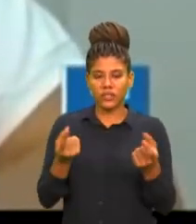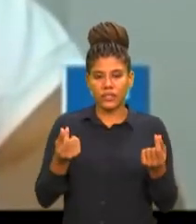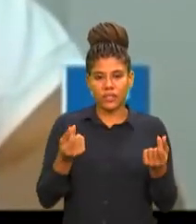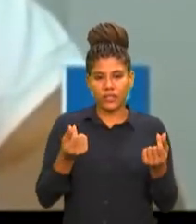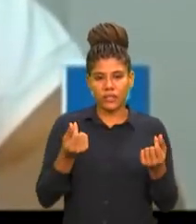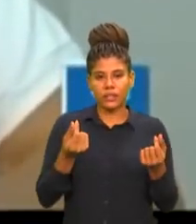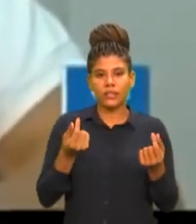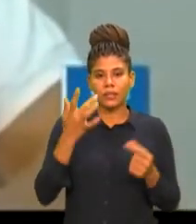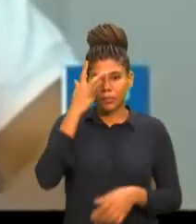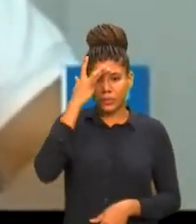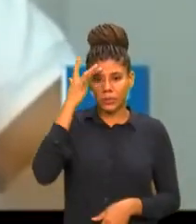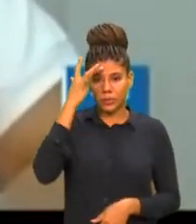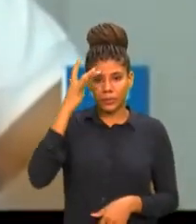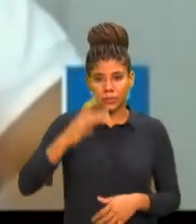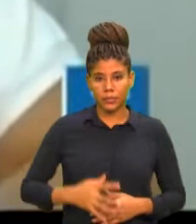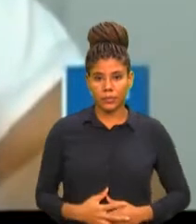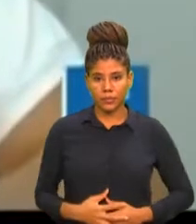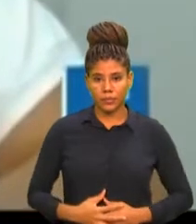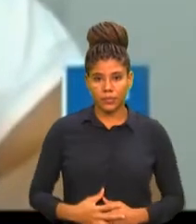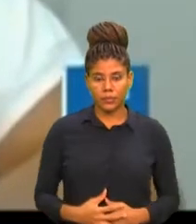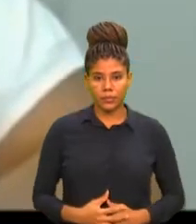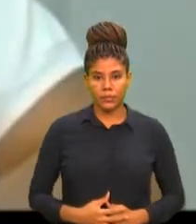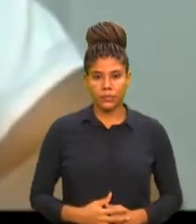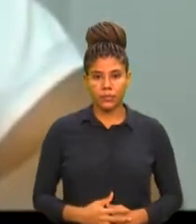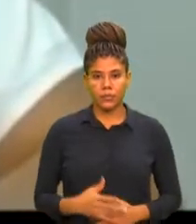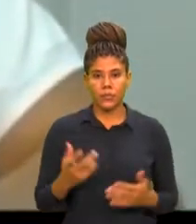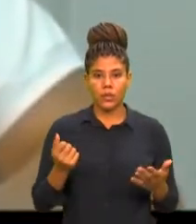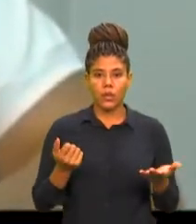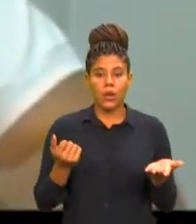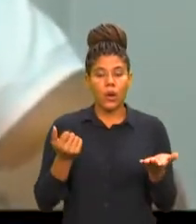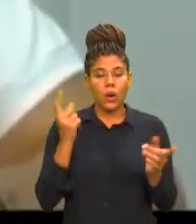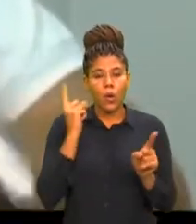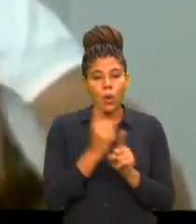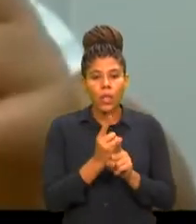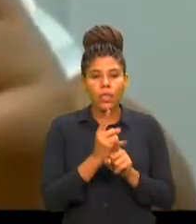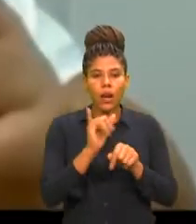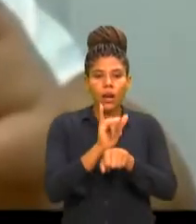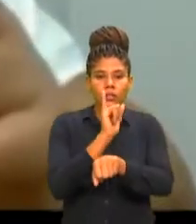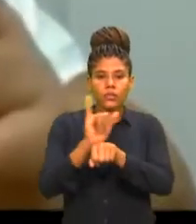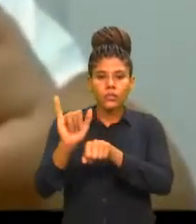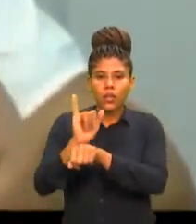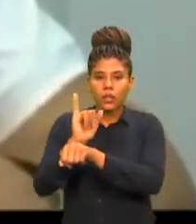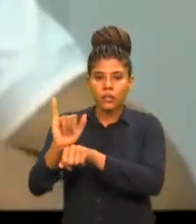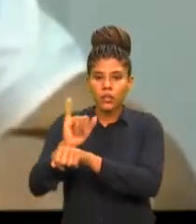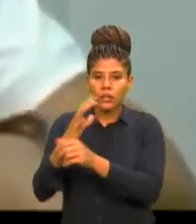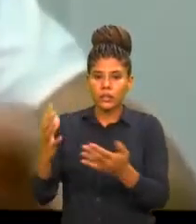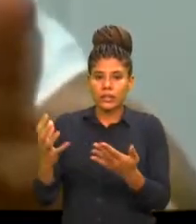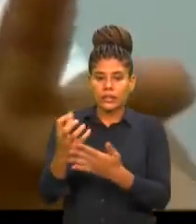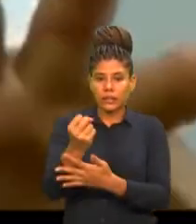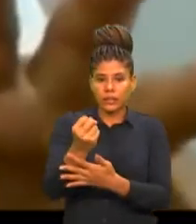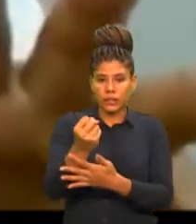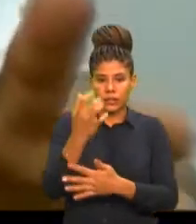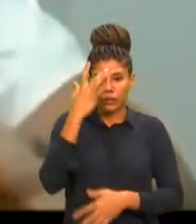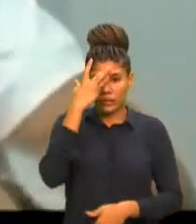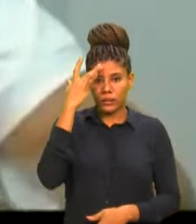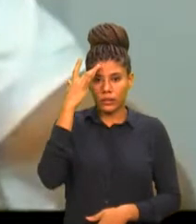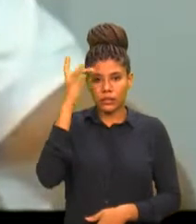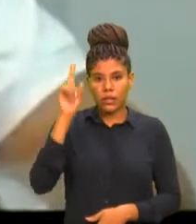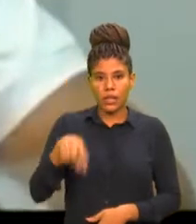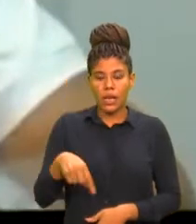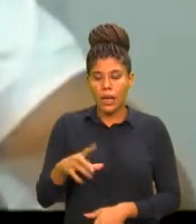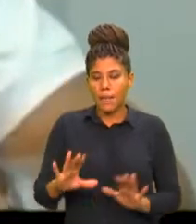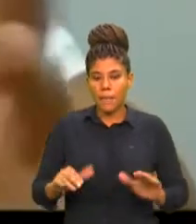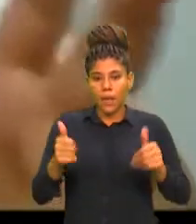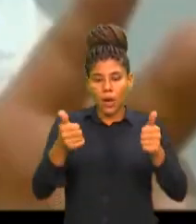consumidor. encontrar maneiras de recuperação do devedor é a melhor proposta de